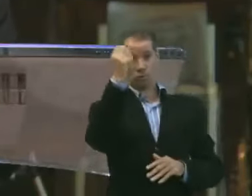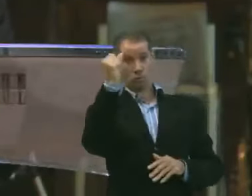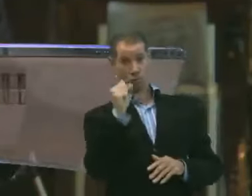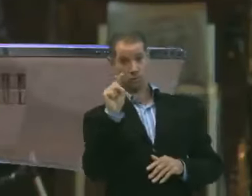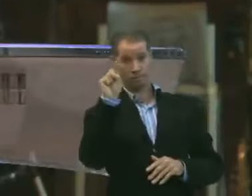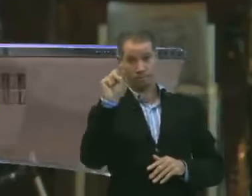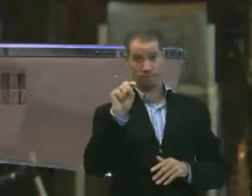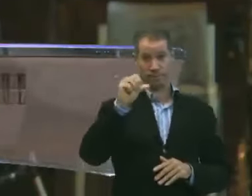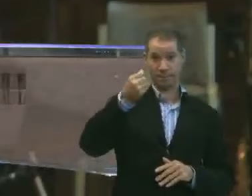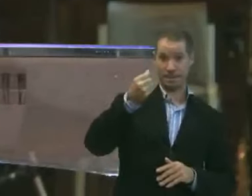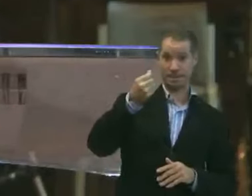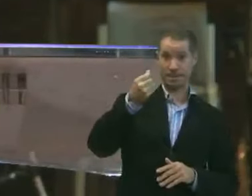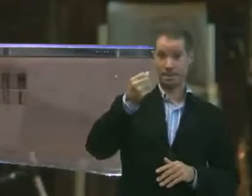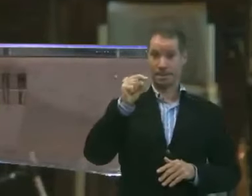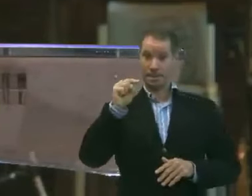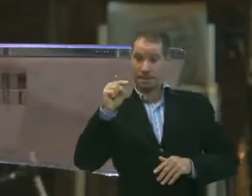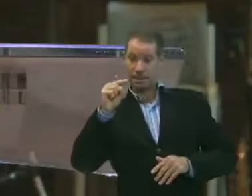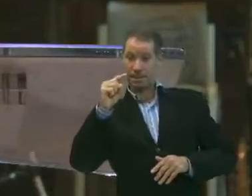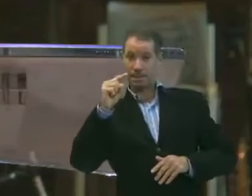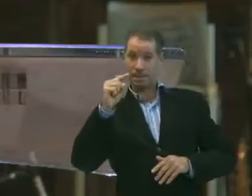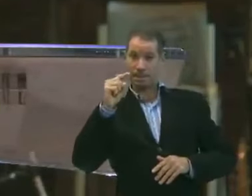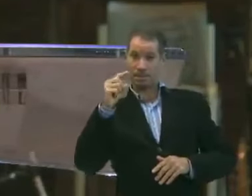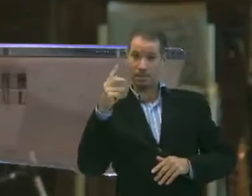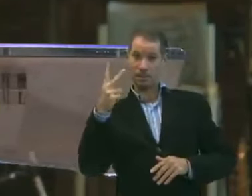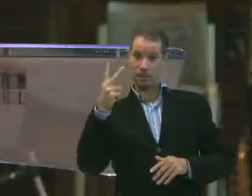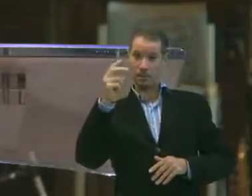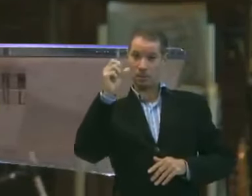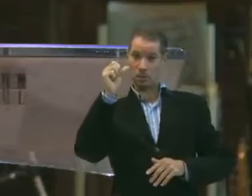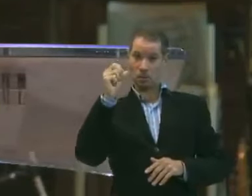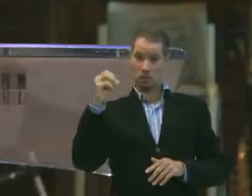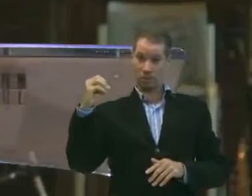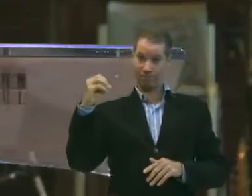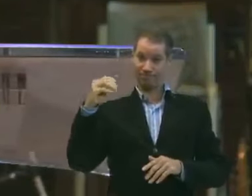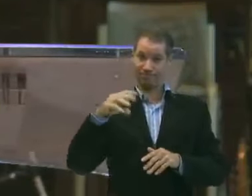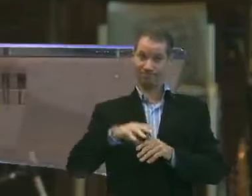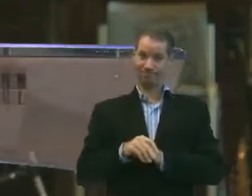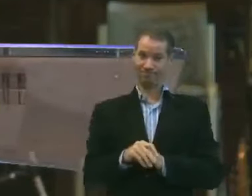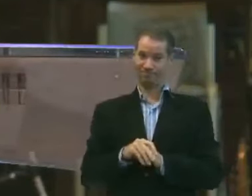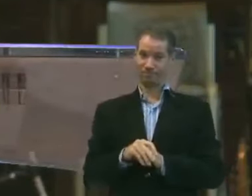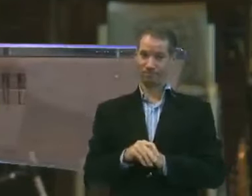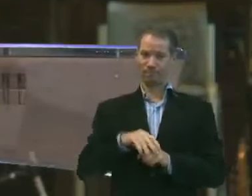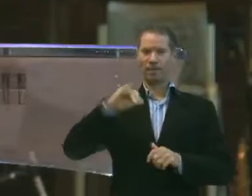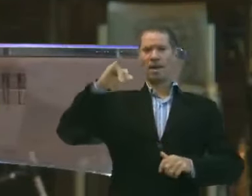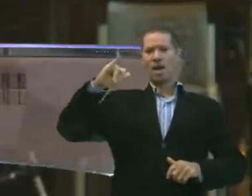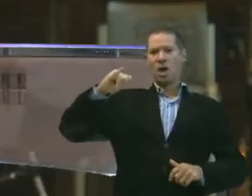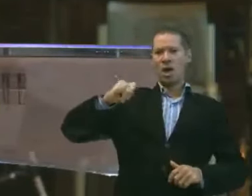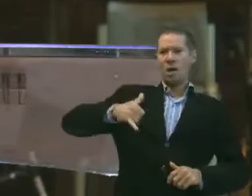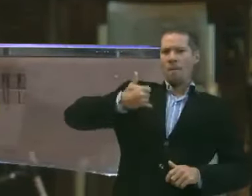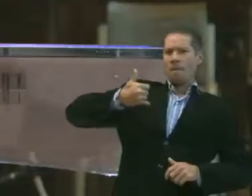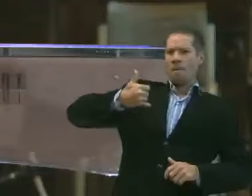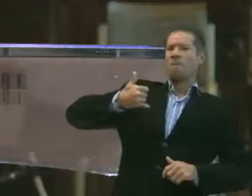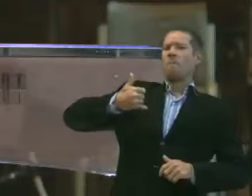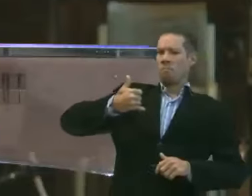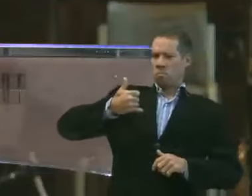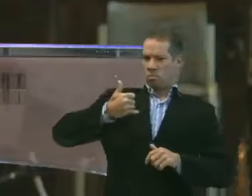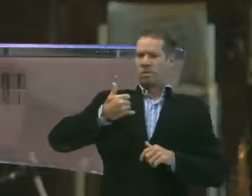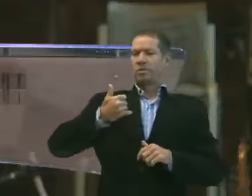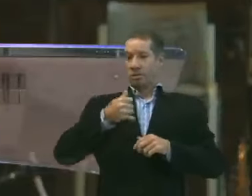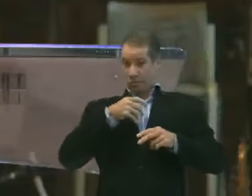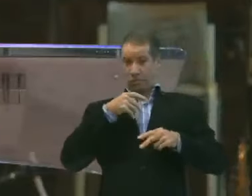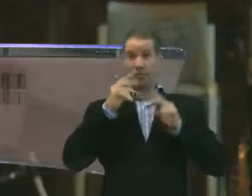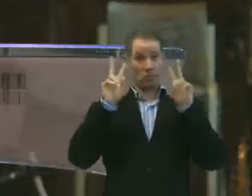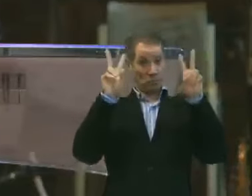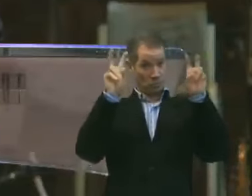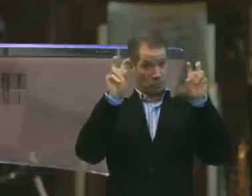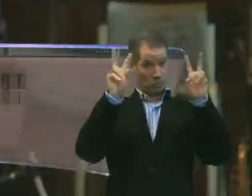do versículo 16 ao versículo 20. Aproveitando que nós estamos falando